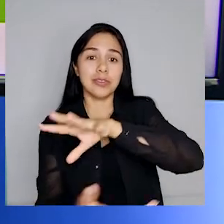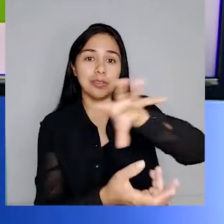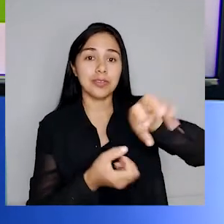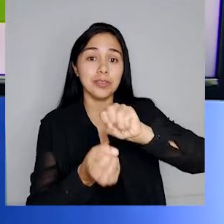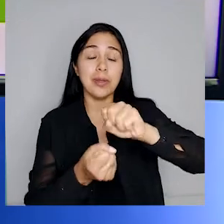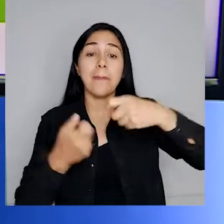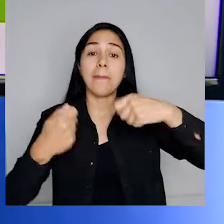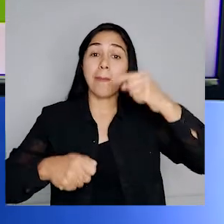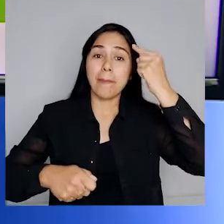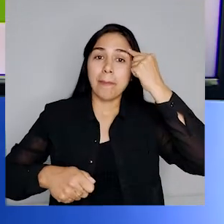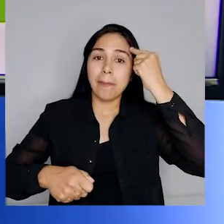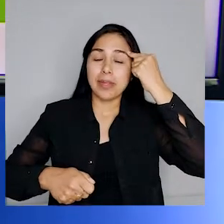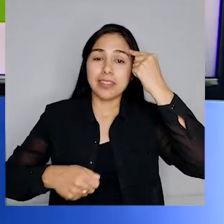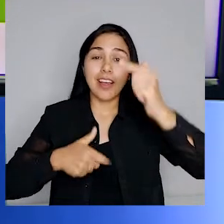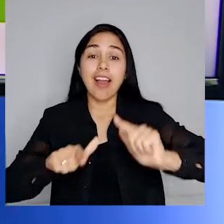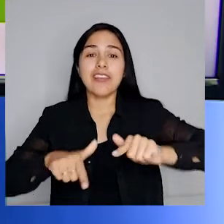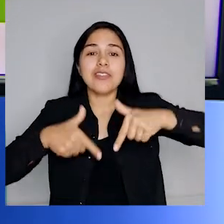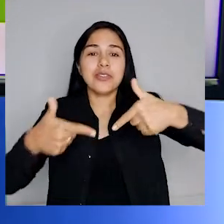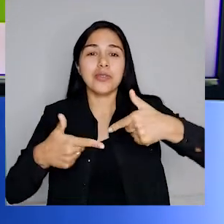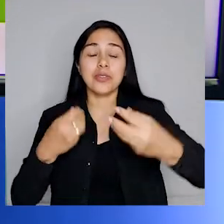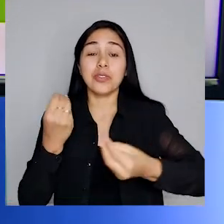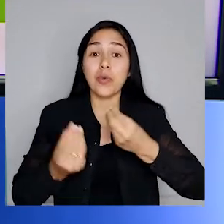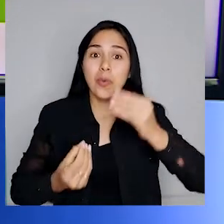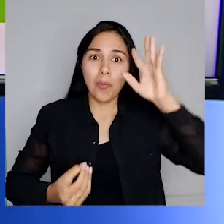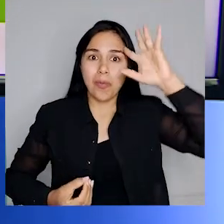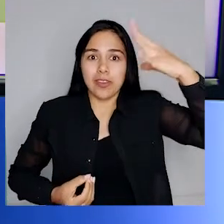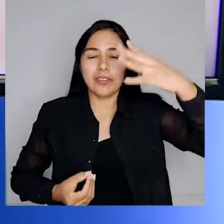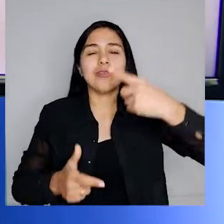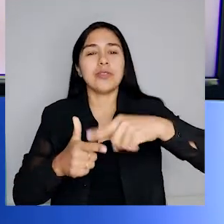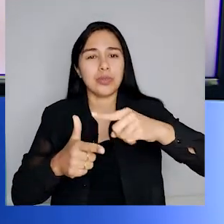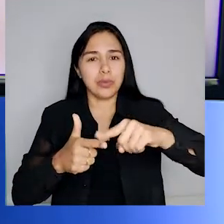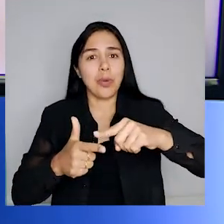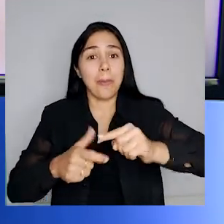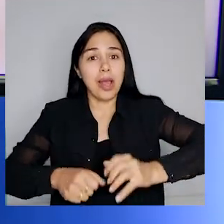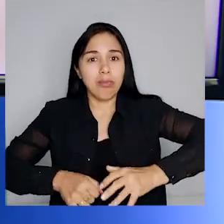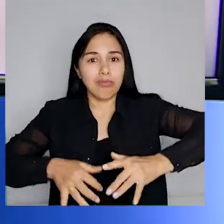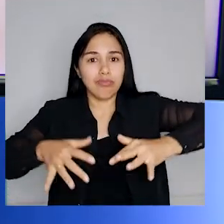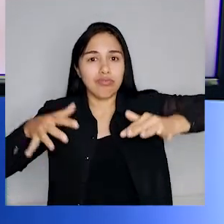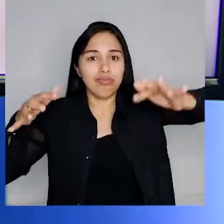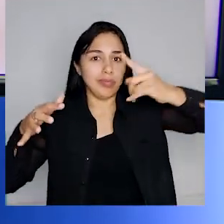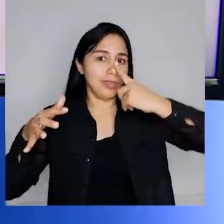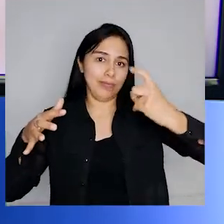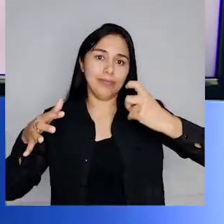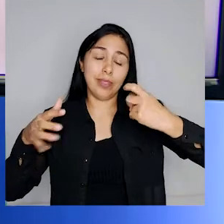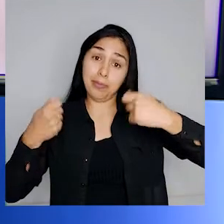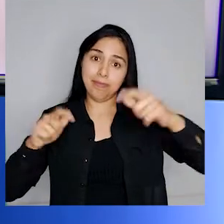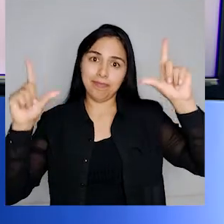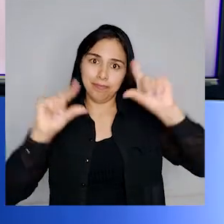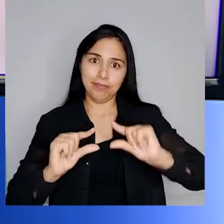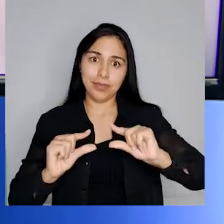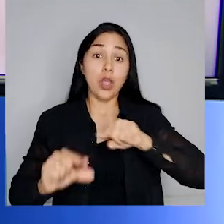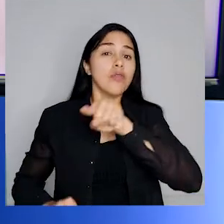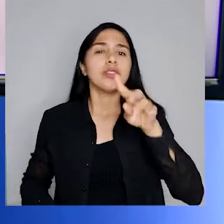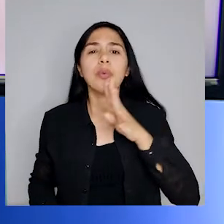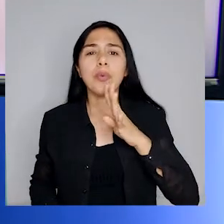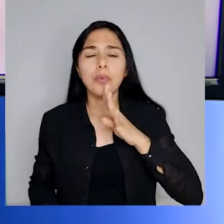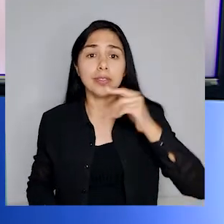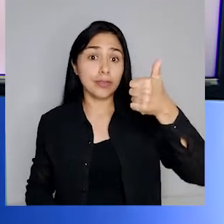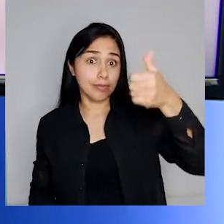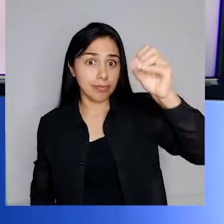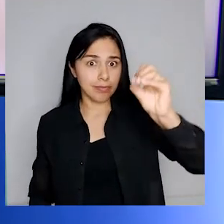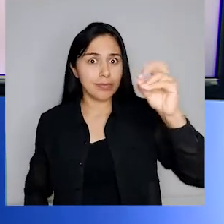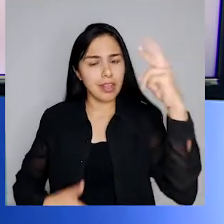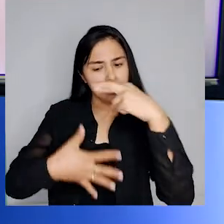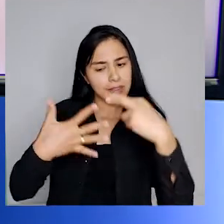problema da geração dos resíduos sólidos. Você já ouviu falar dos 10 R's da sustentabilidade? Sua